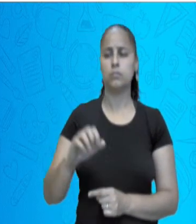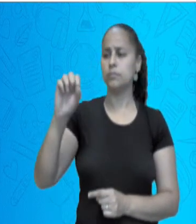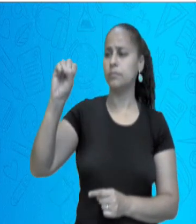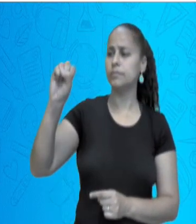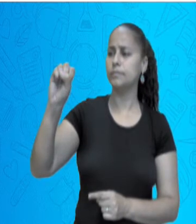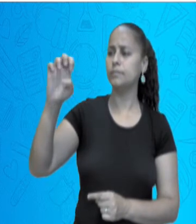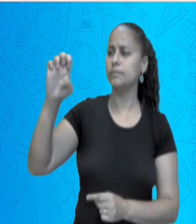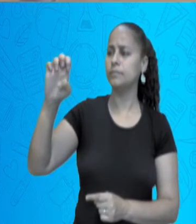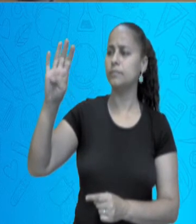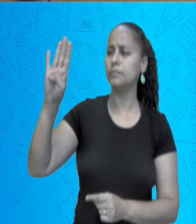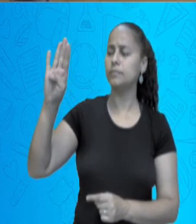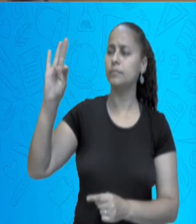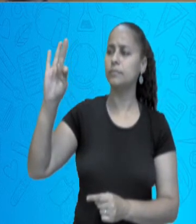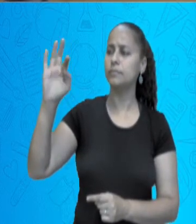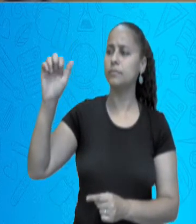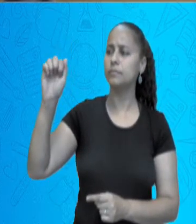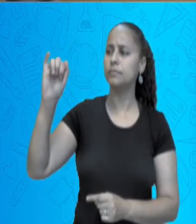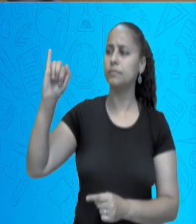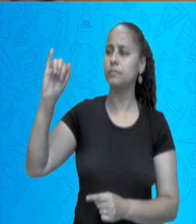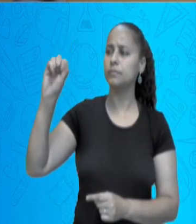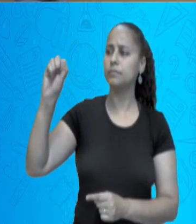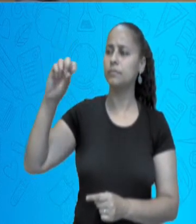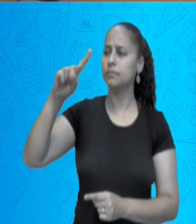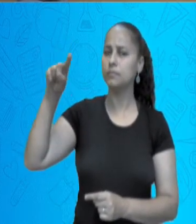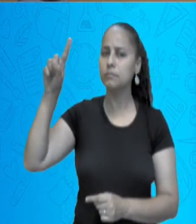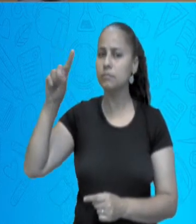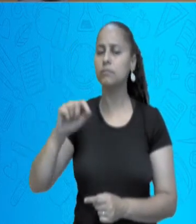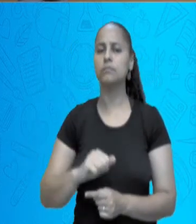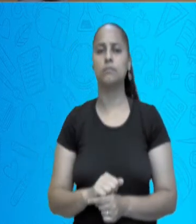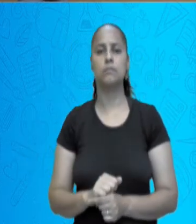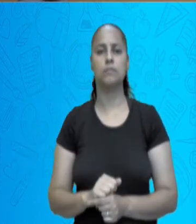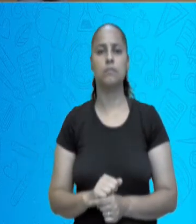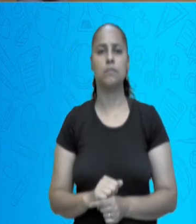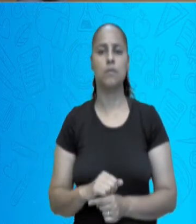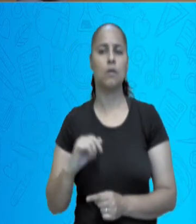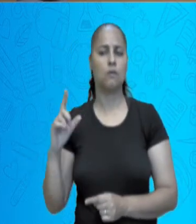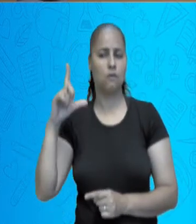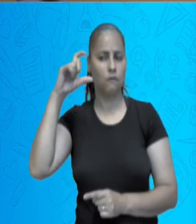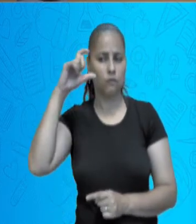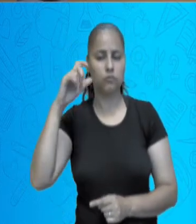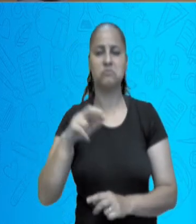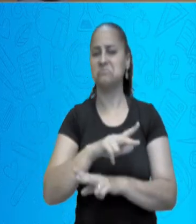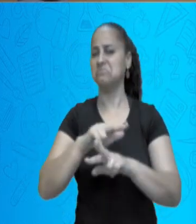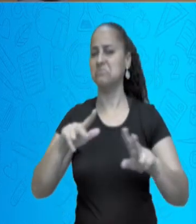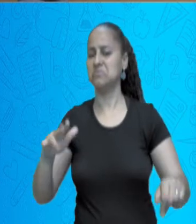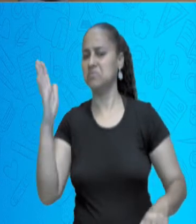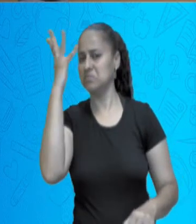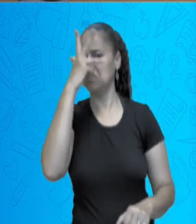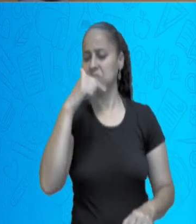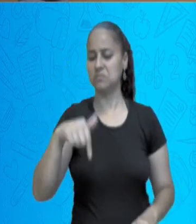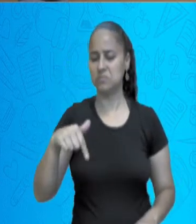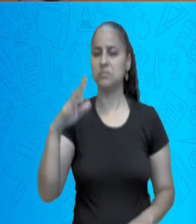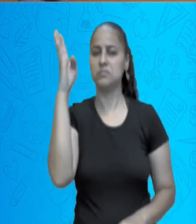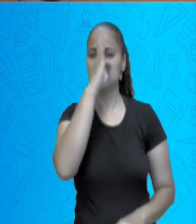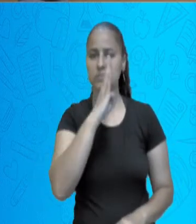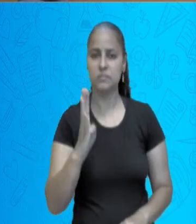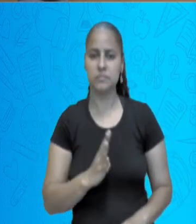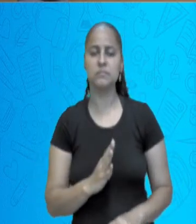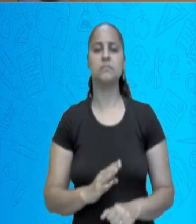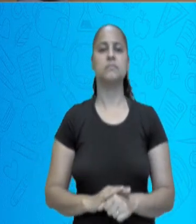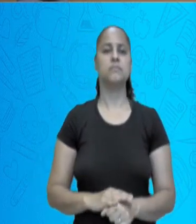Salgado. Agora, eu mostrei antes fotografias de paisagem, agora nós temos também